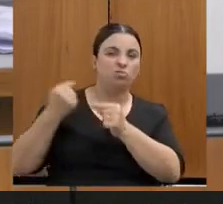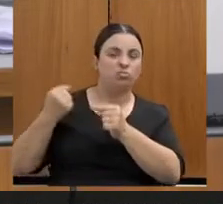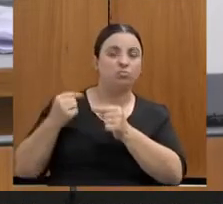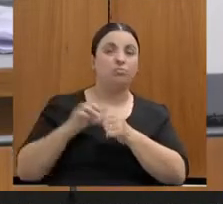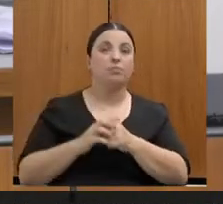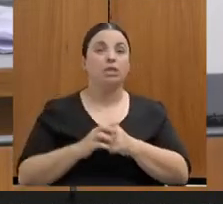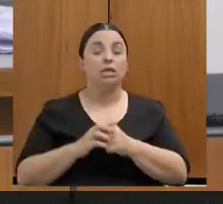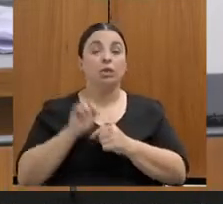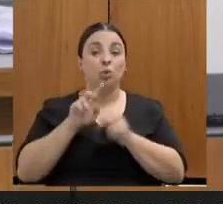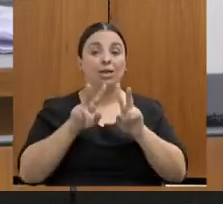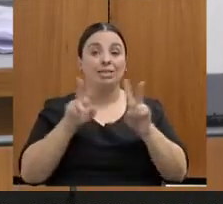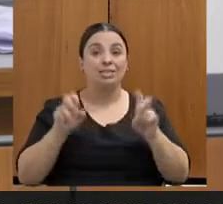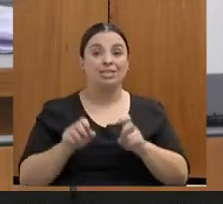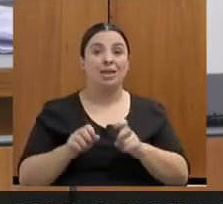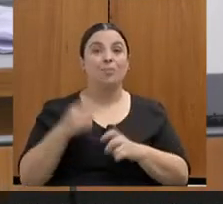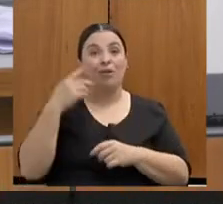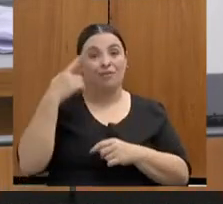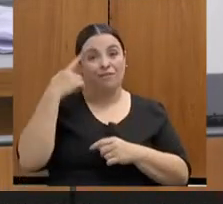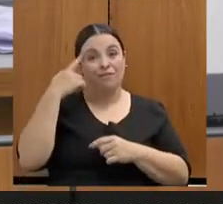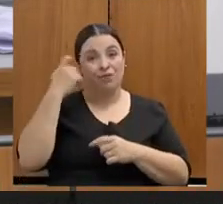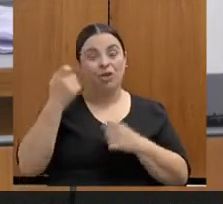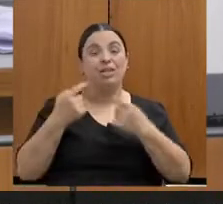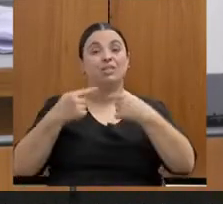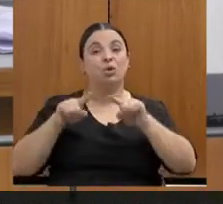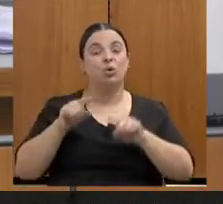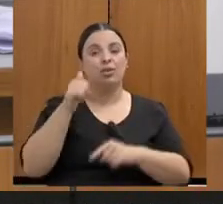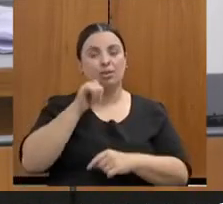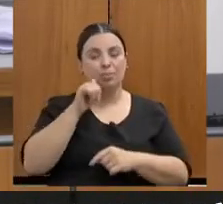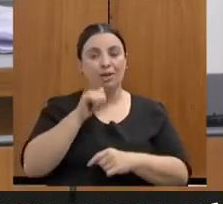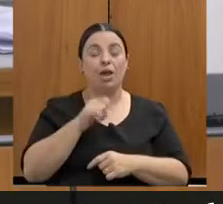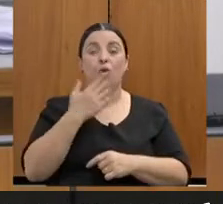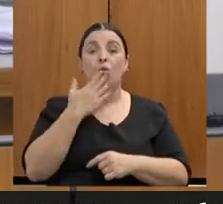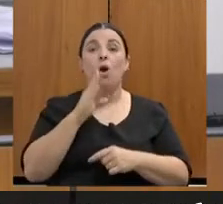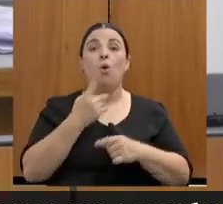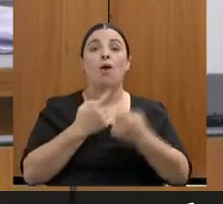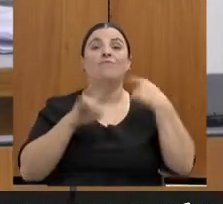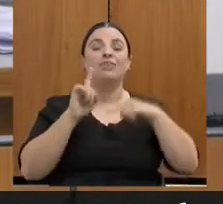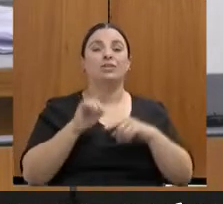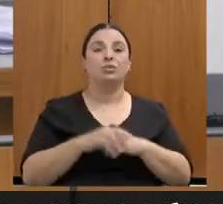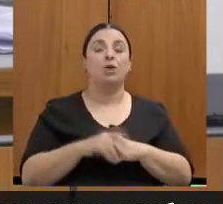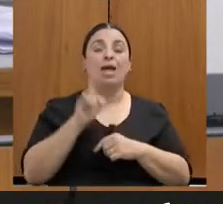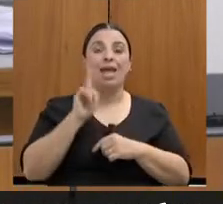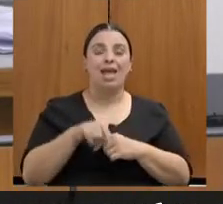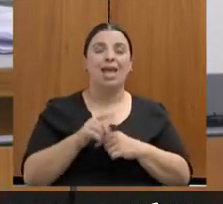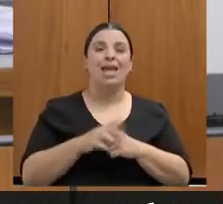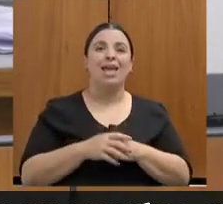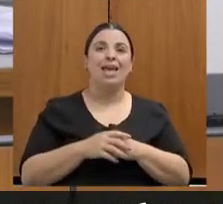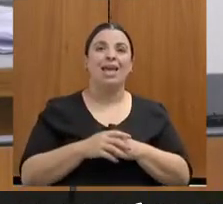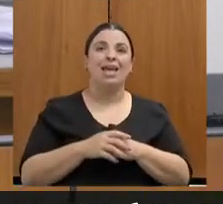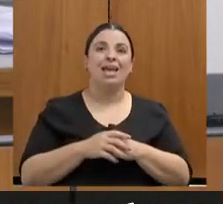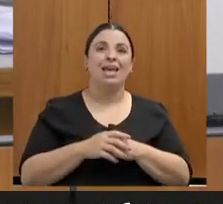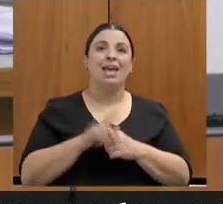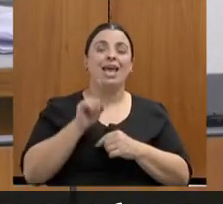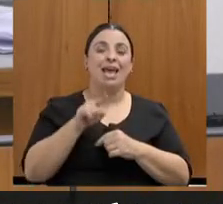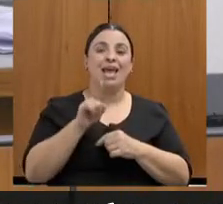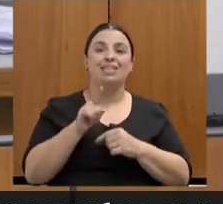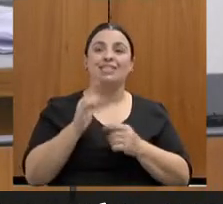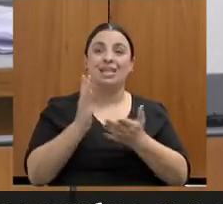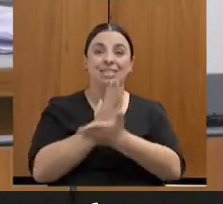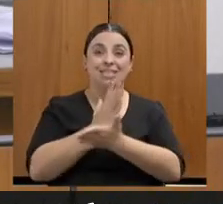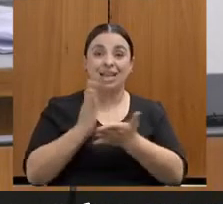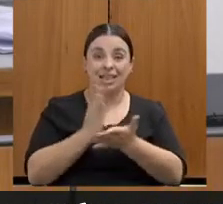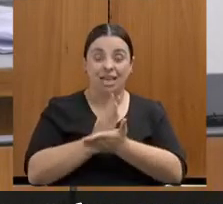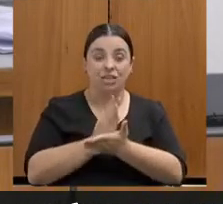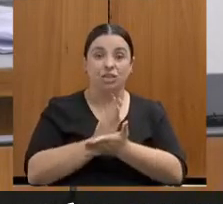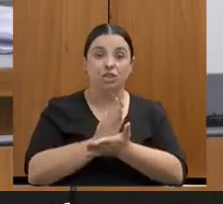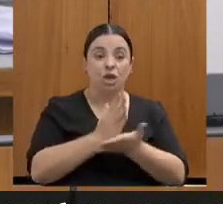mulher, eu vou dizer que foi justamente essa iniciativa estratégica que classificou as nossas DEANs. Vou te explicar